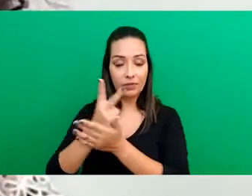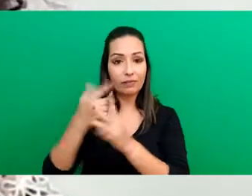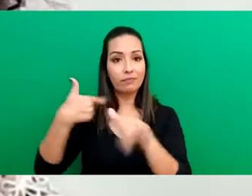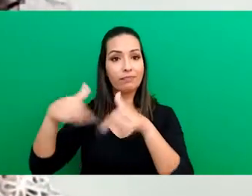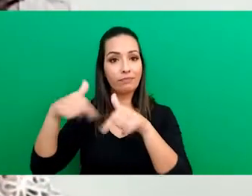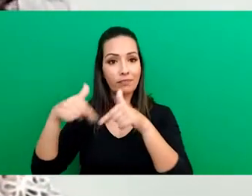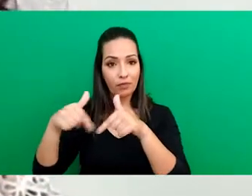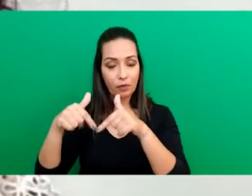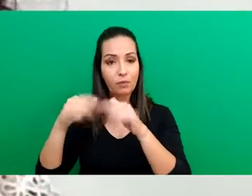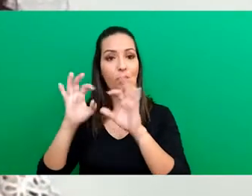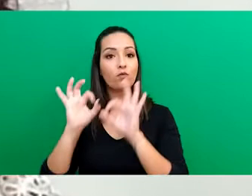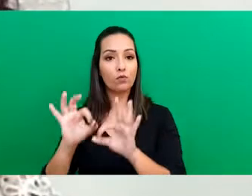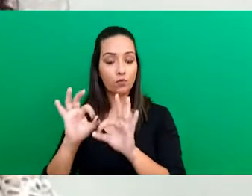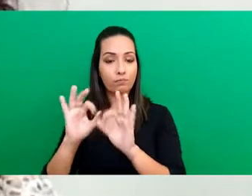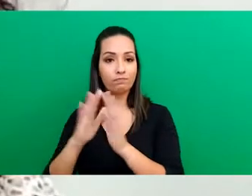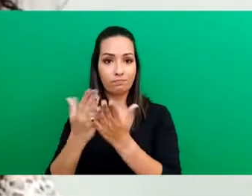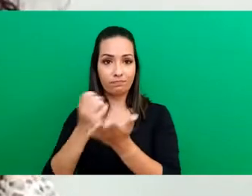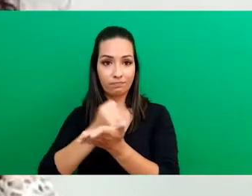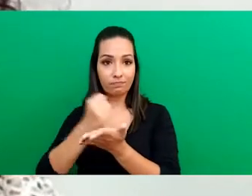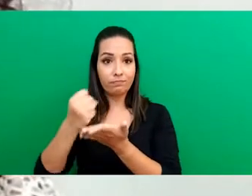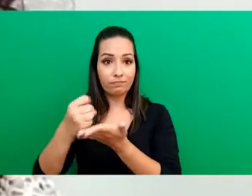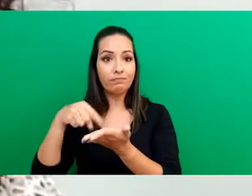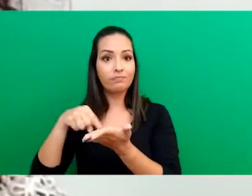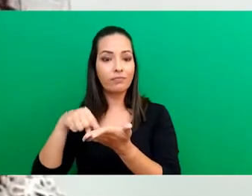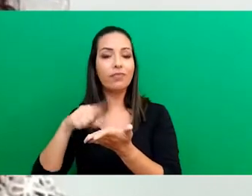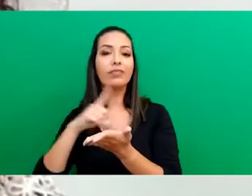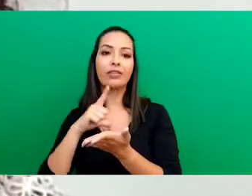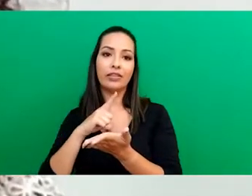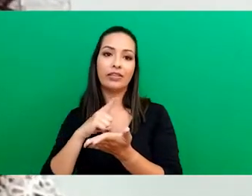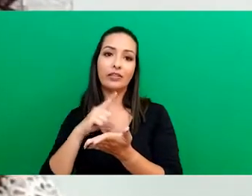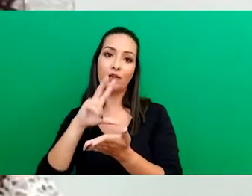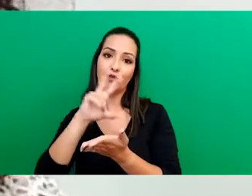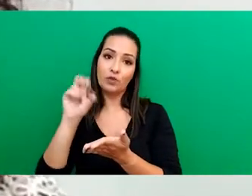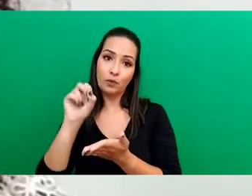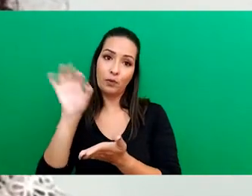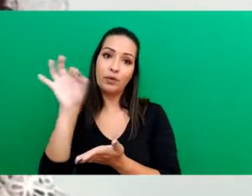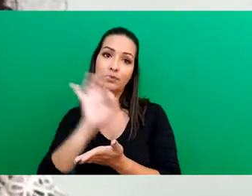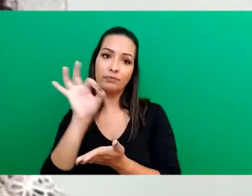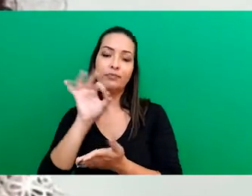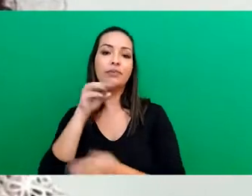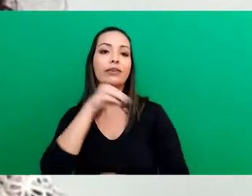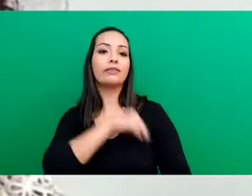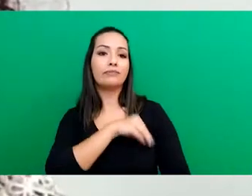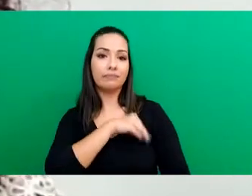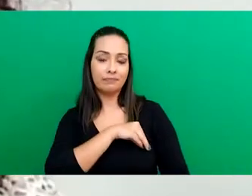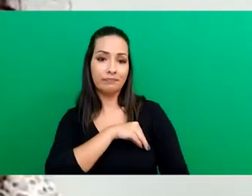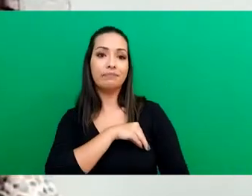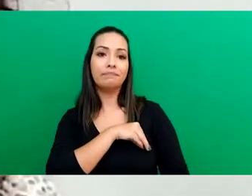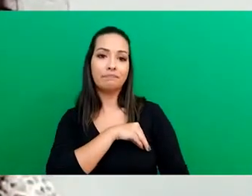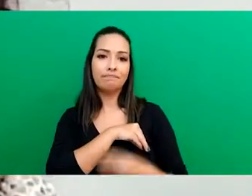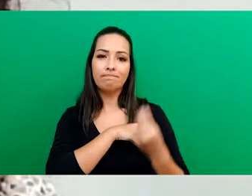empregos formais, eles tiveram até 70% do seu salário sendo